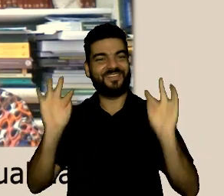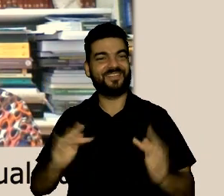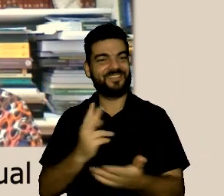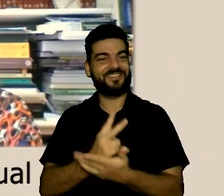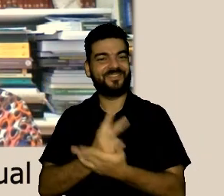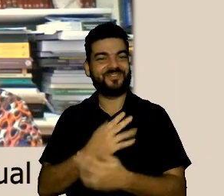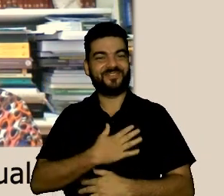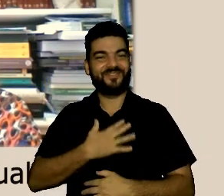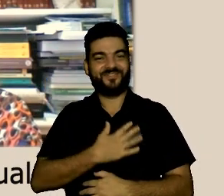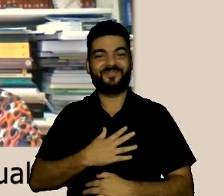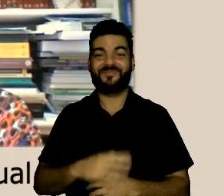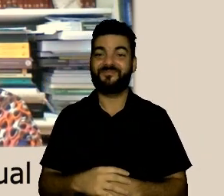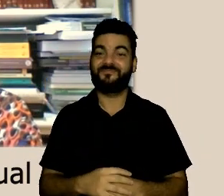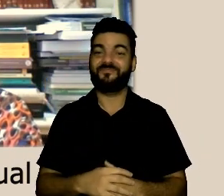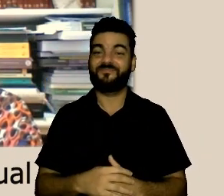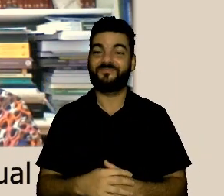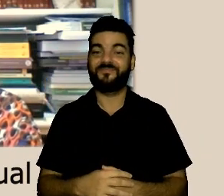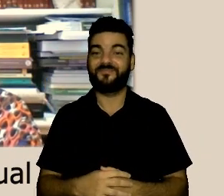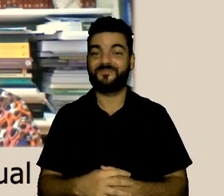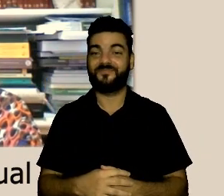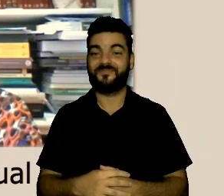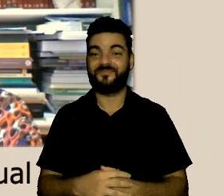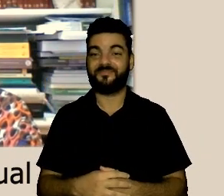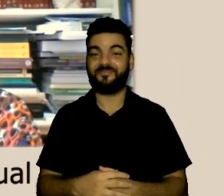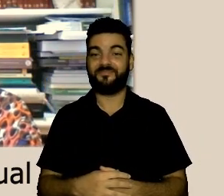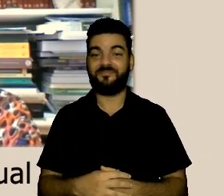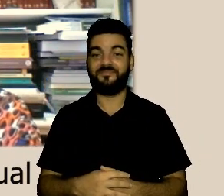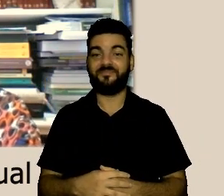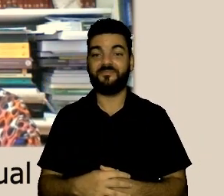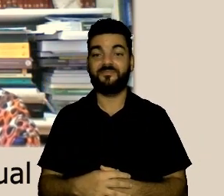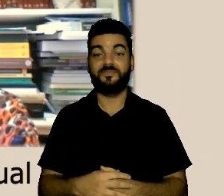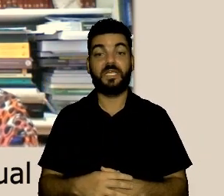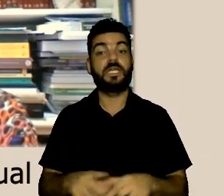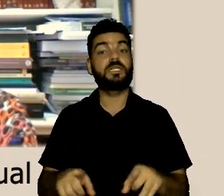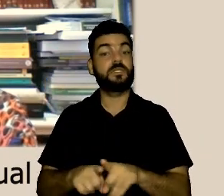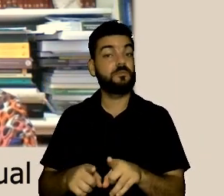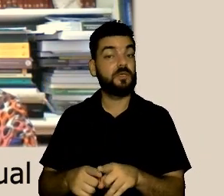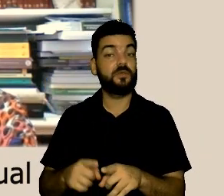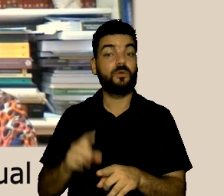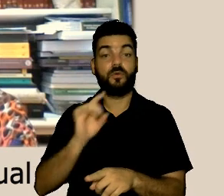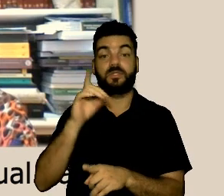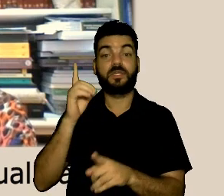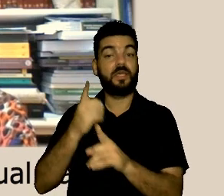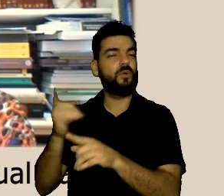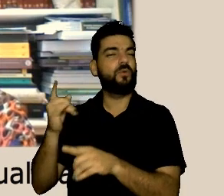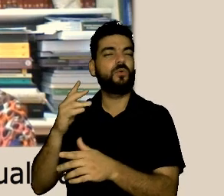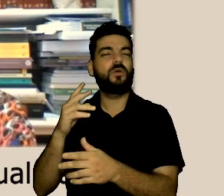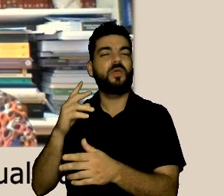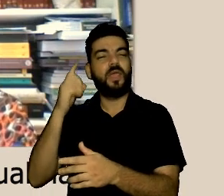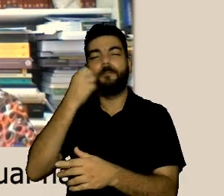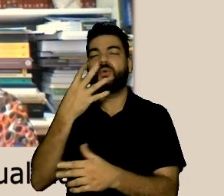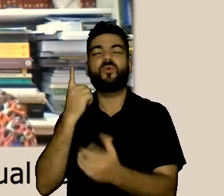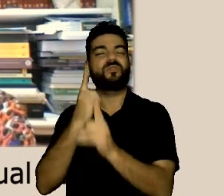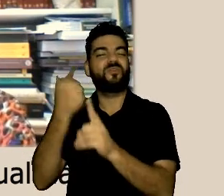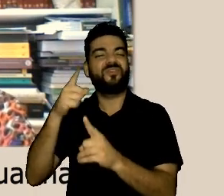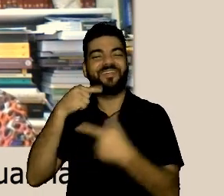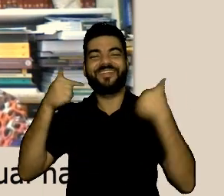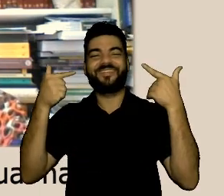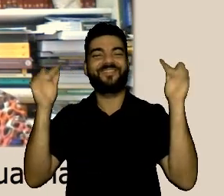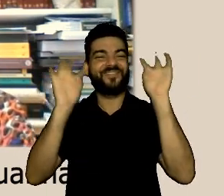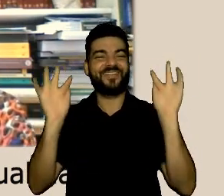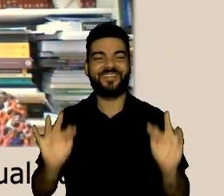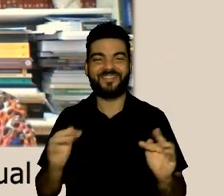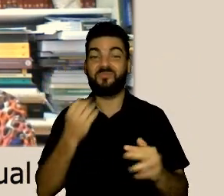imenso um revelo imenso coisa boa encontrá-la bem saudável lindo com essa energia assim fluindo como